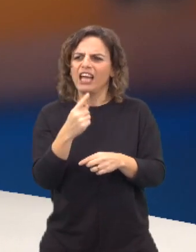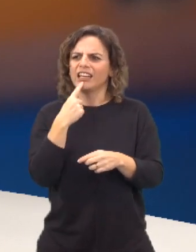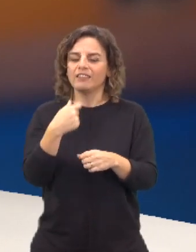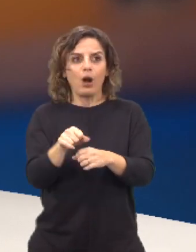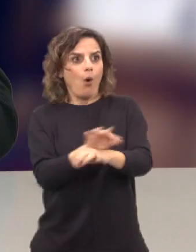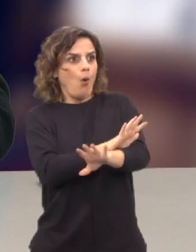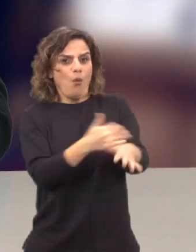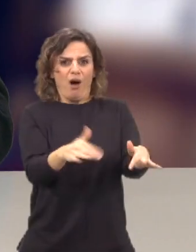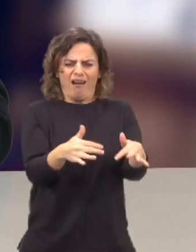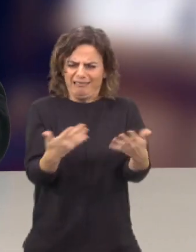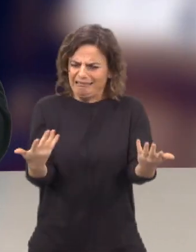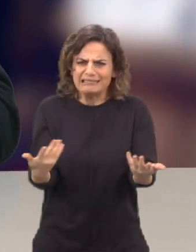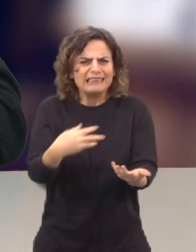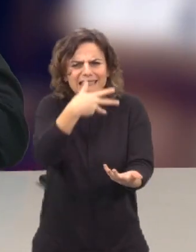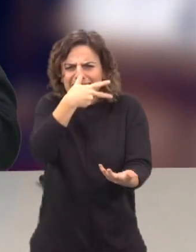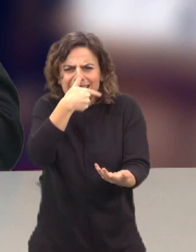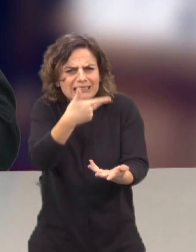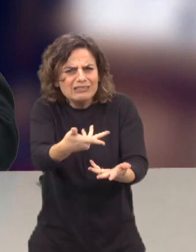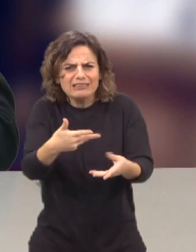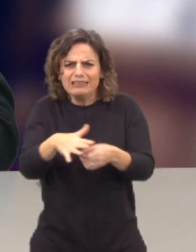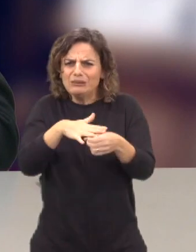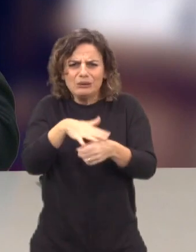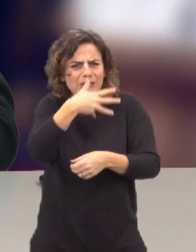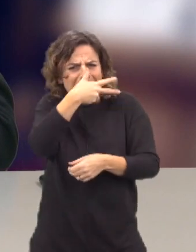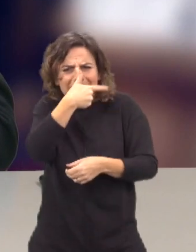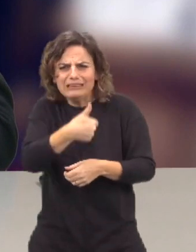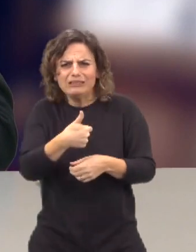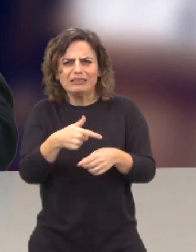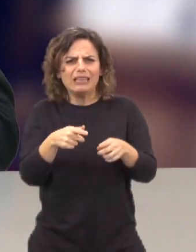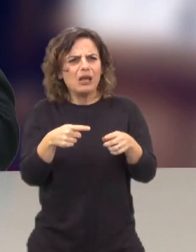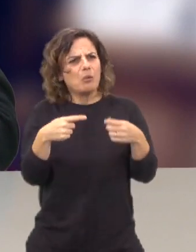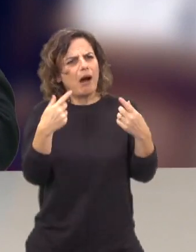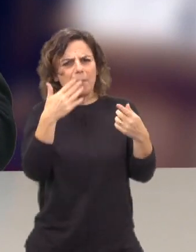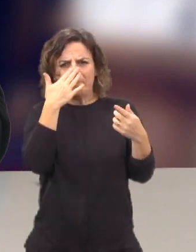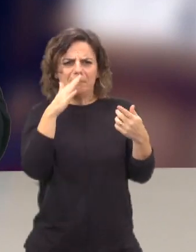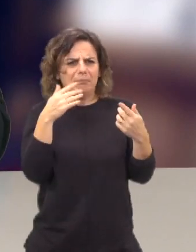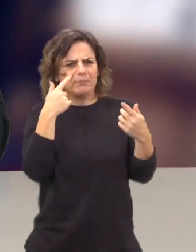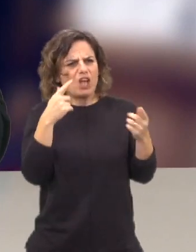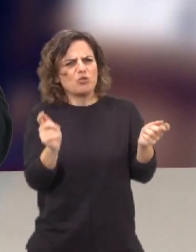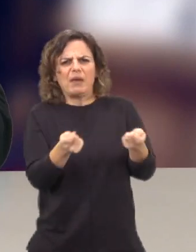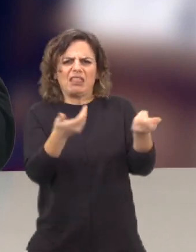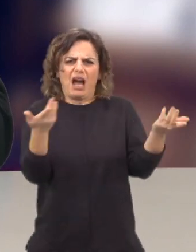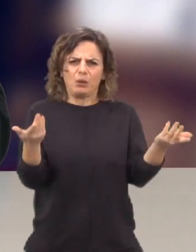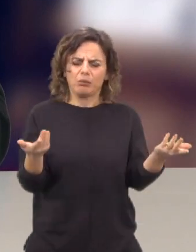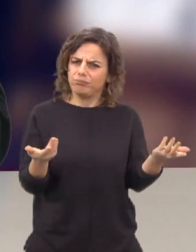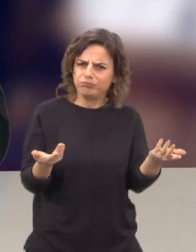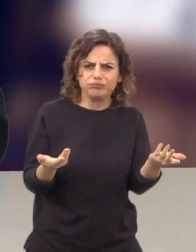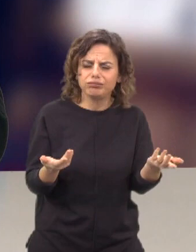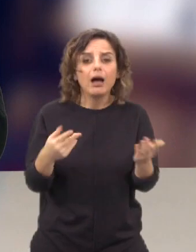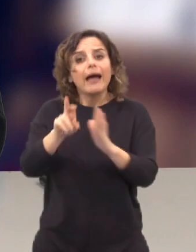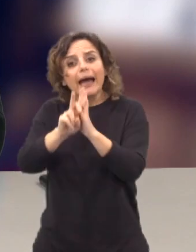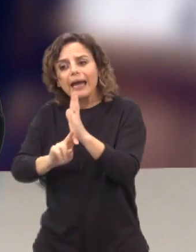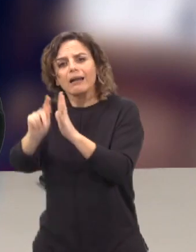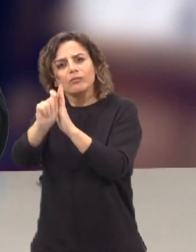dizer espetacular, enfim, o espetáculo é triste e a situação é demasiado triste para falar em espetáculo, mas regras deontológicas da